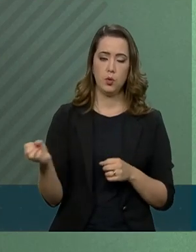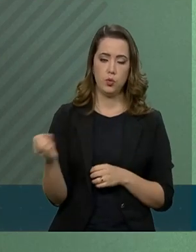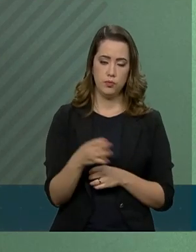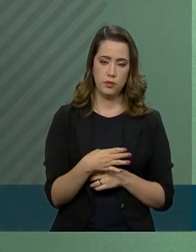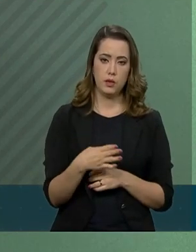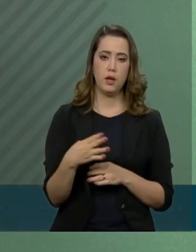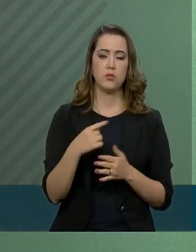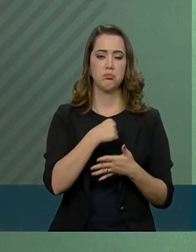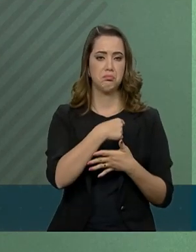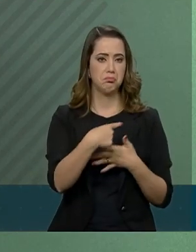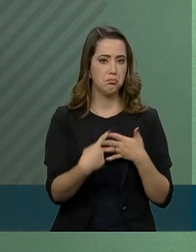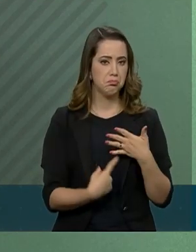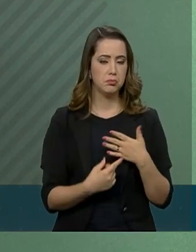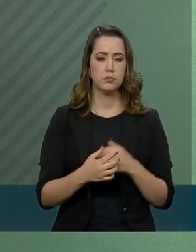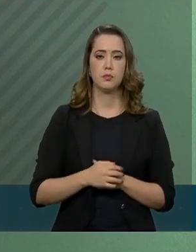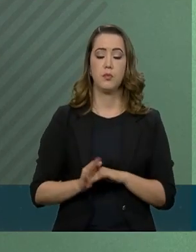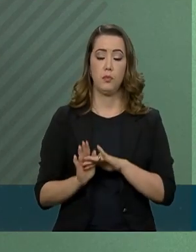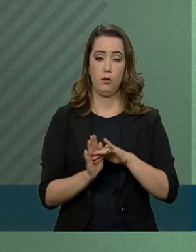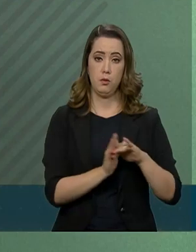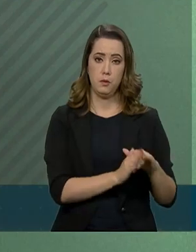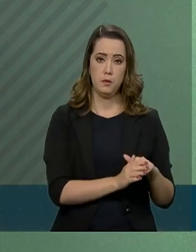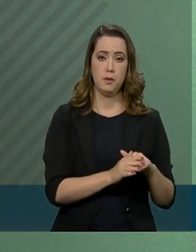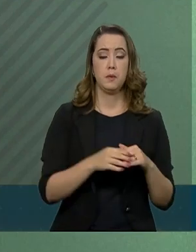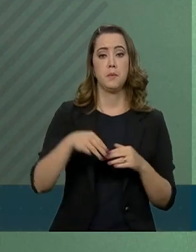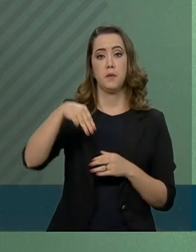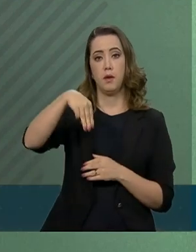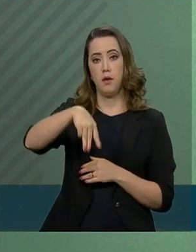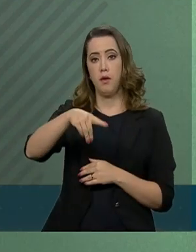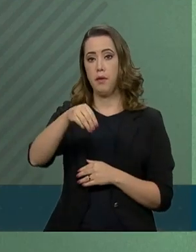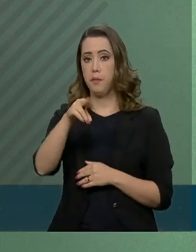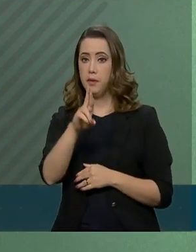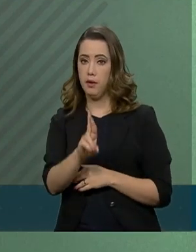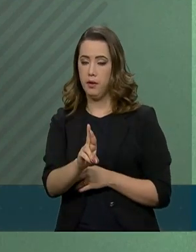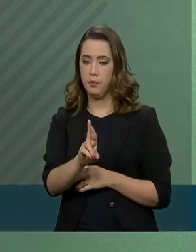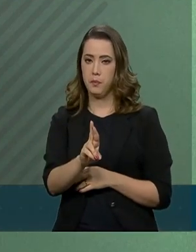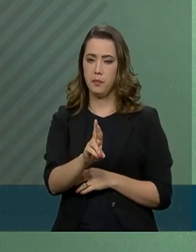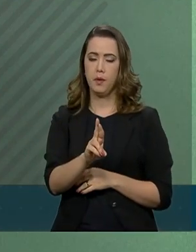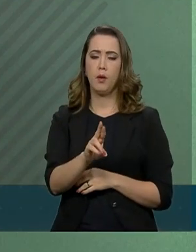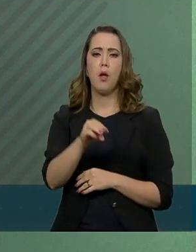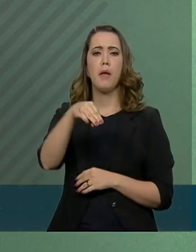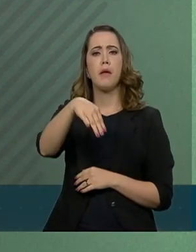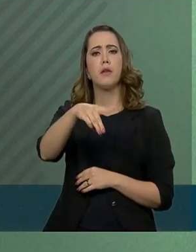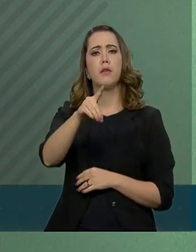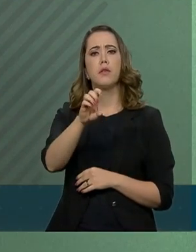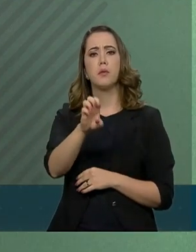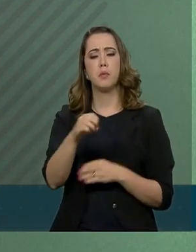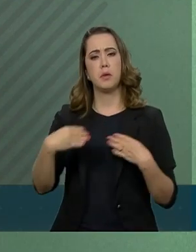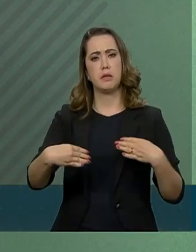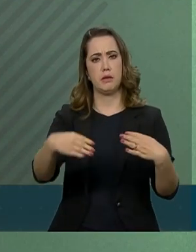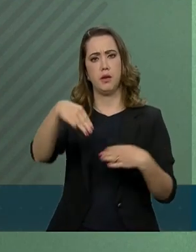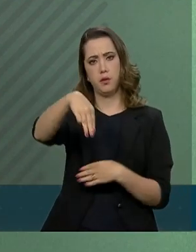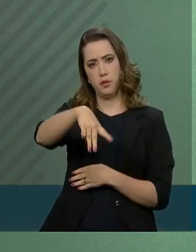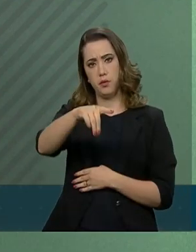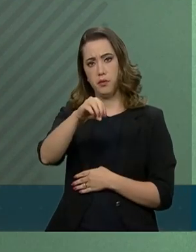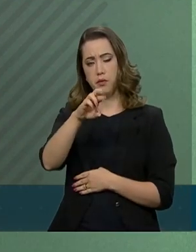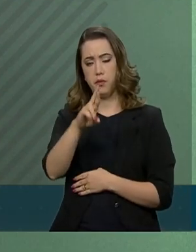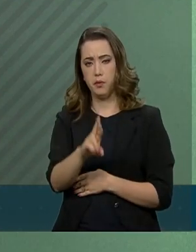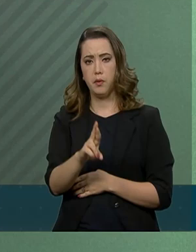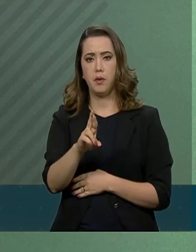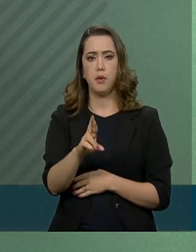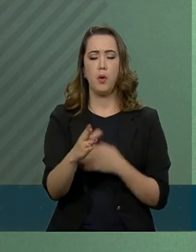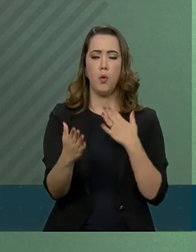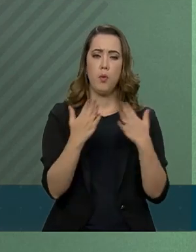Ministério do Desenvolvimento Regional, o MDR. O MDR apresentou um balanço semestral positivo